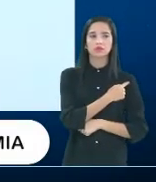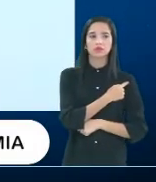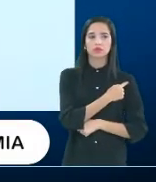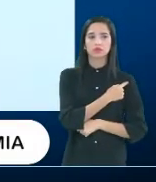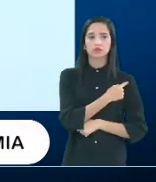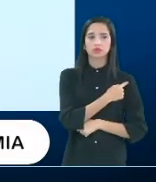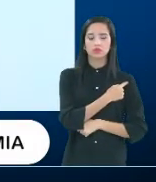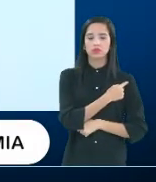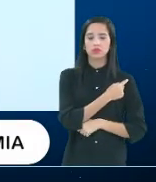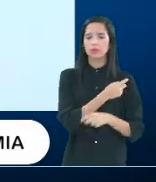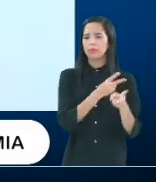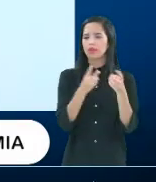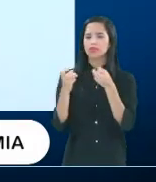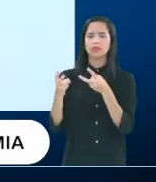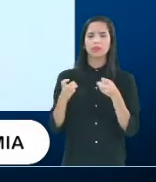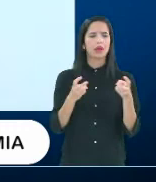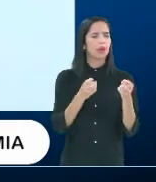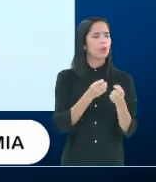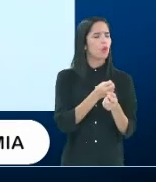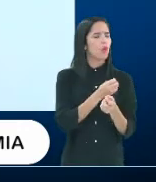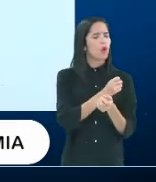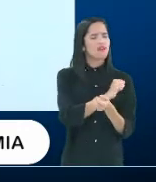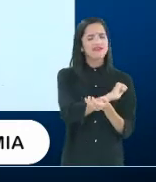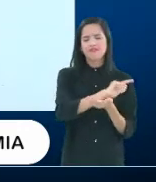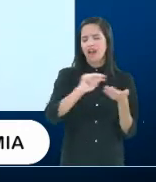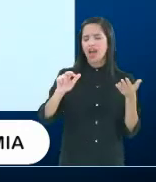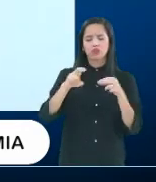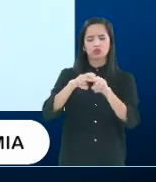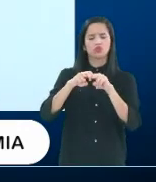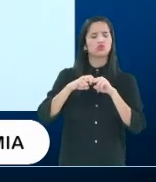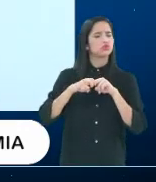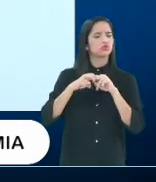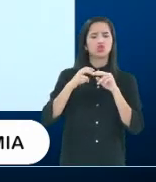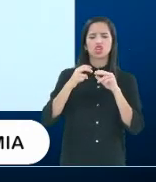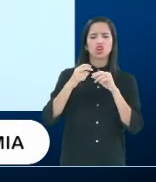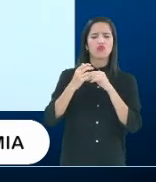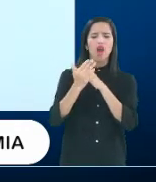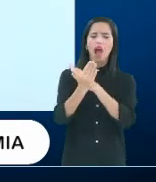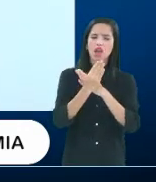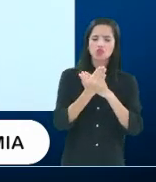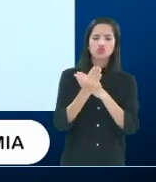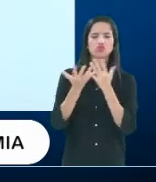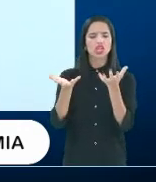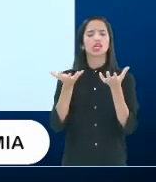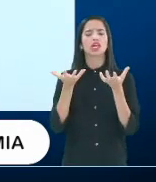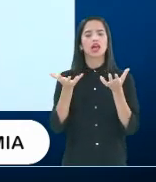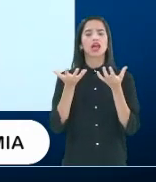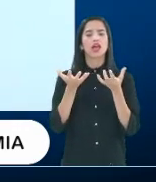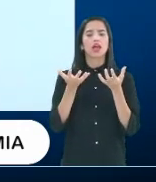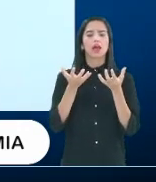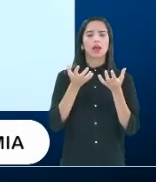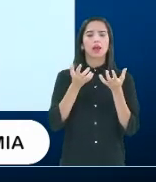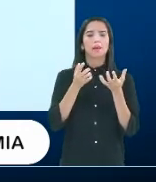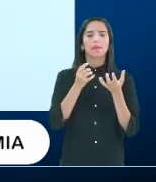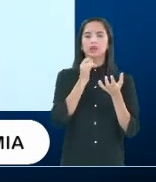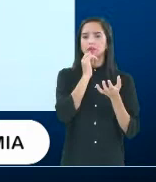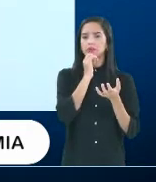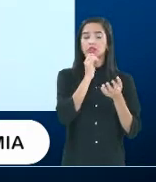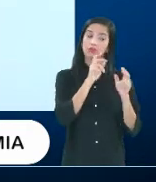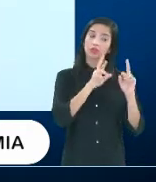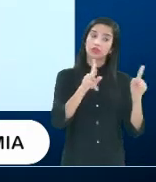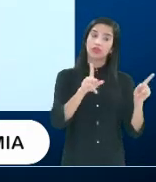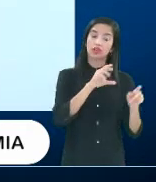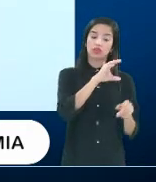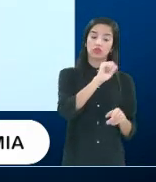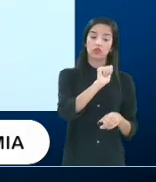de demanda, mas é aquela demanda que não é a demanda de um CAPS, por exemplo, que são